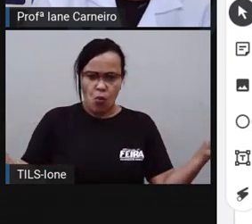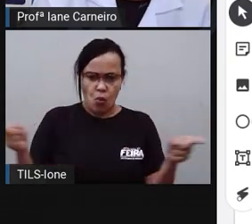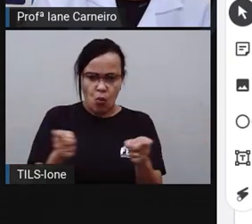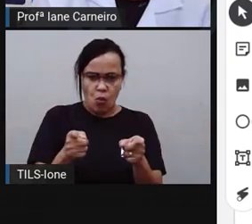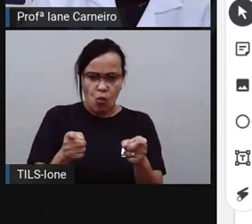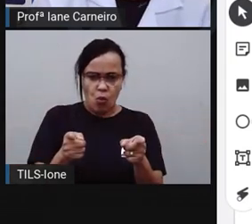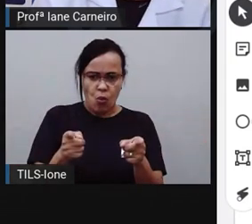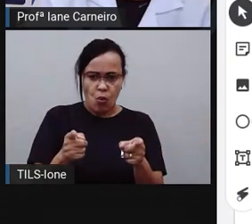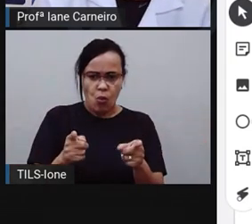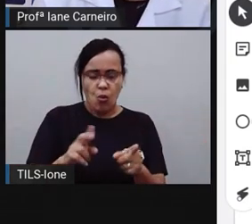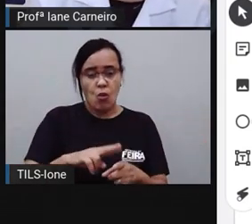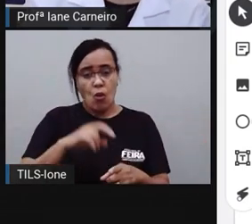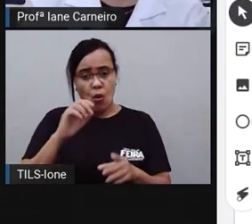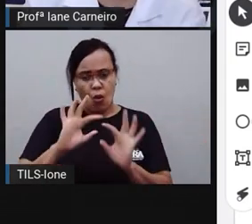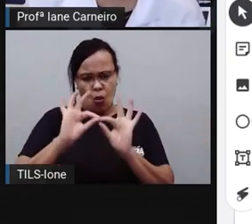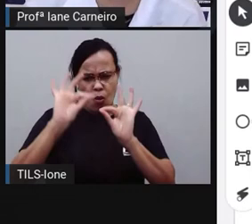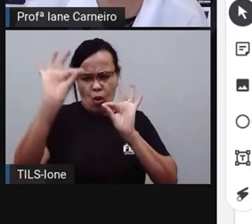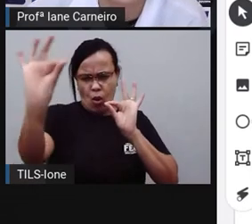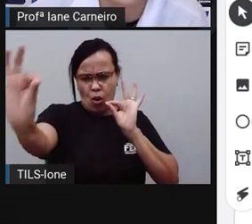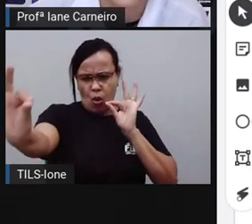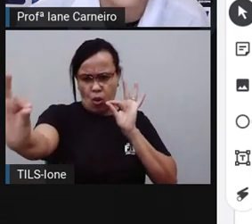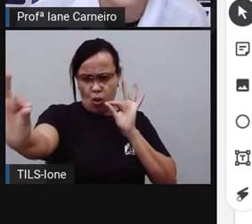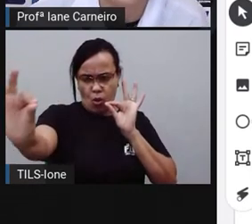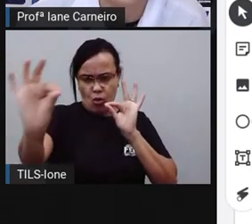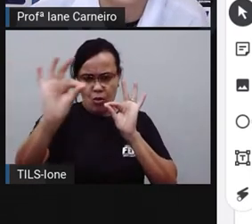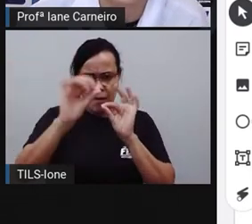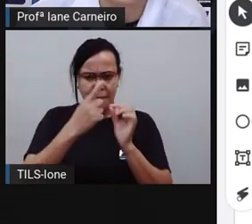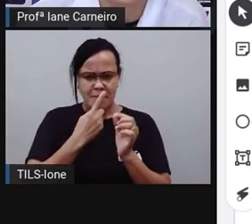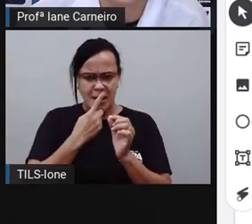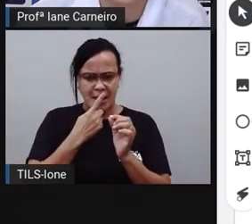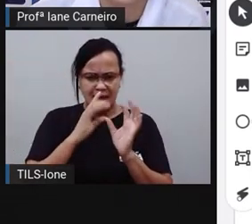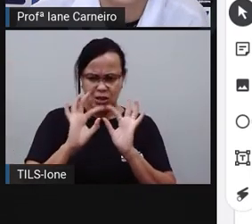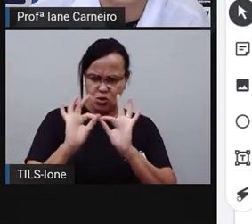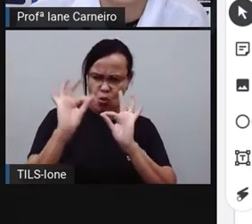distância, peraí que é a Projeta, tá bom? Ficou tudo grandão.